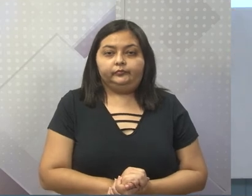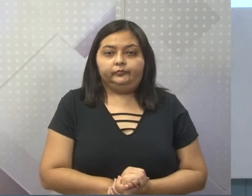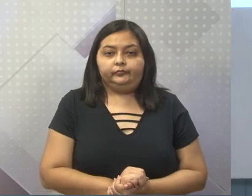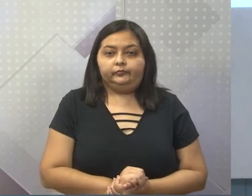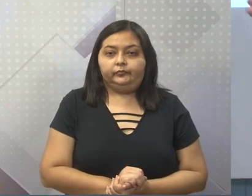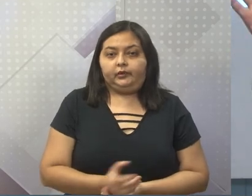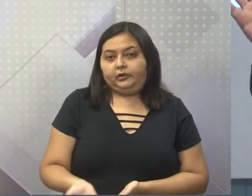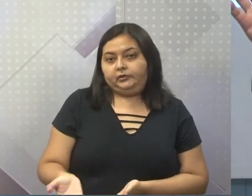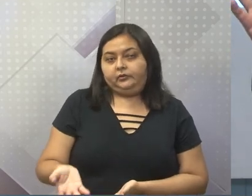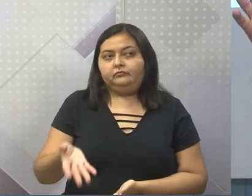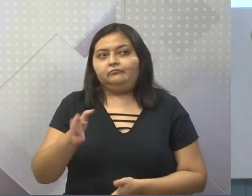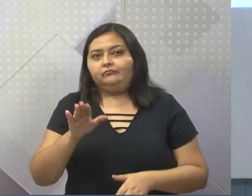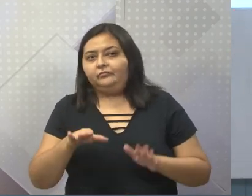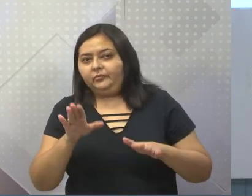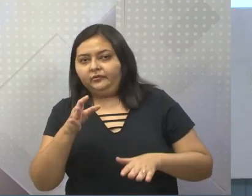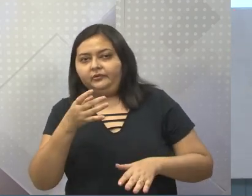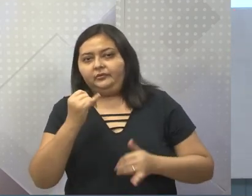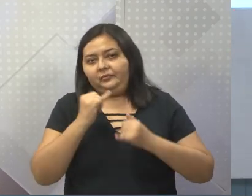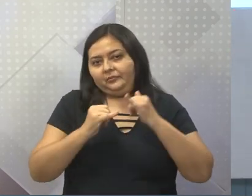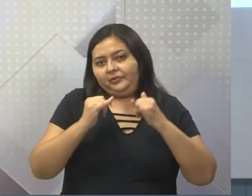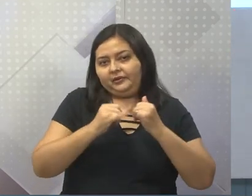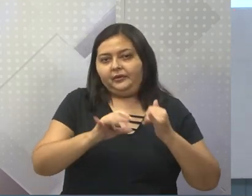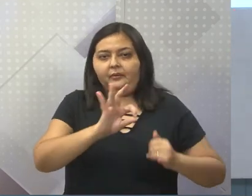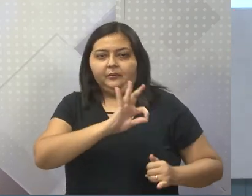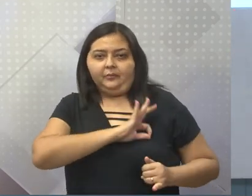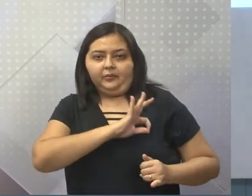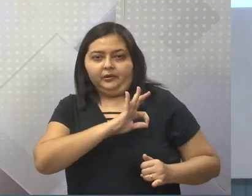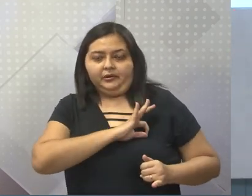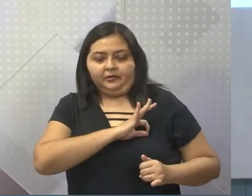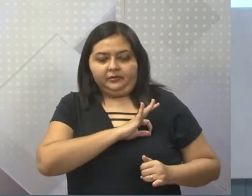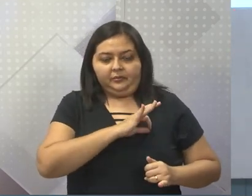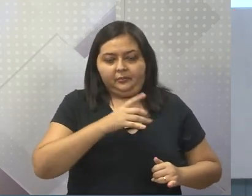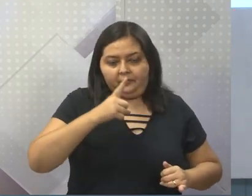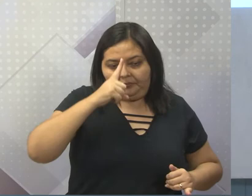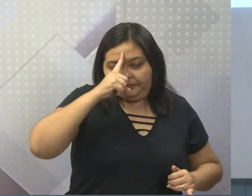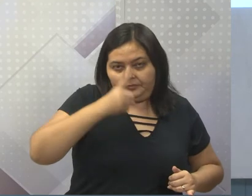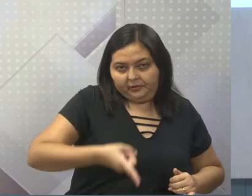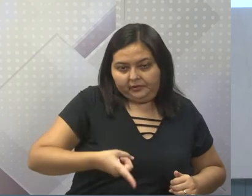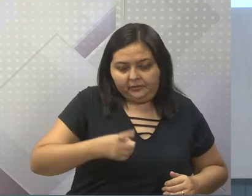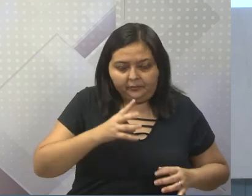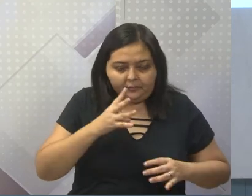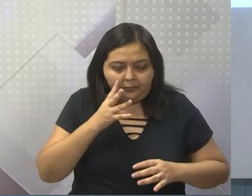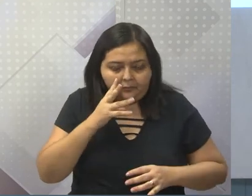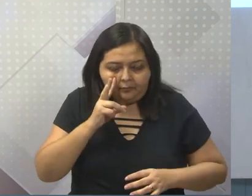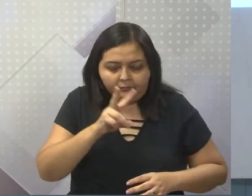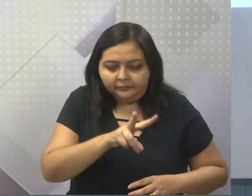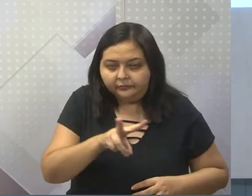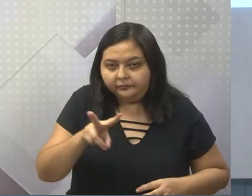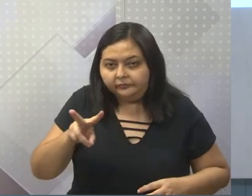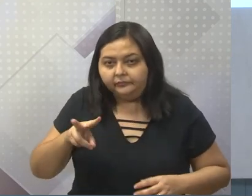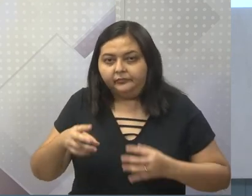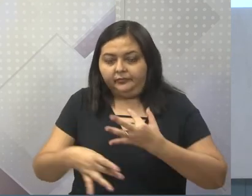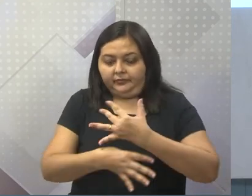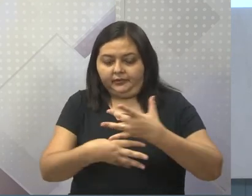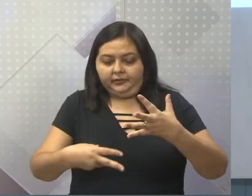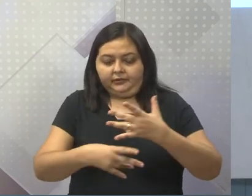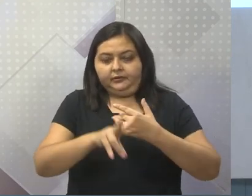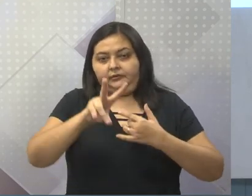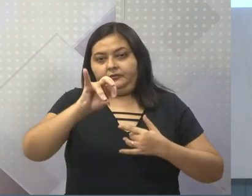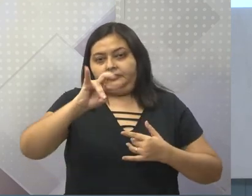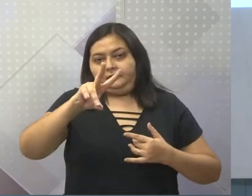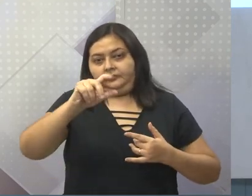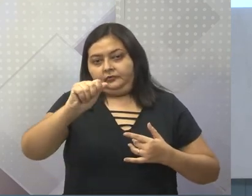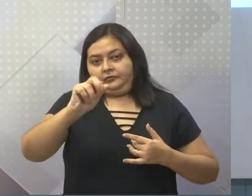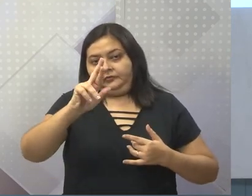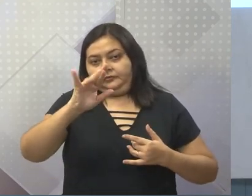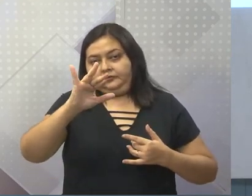camaradas da polícia, vamos dizer assim, pra fazer uma cobrança na cidade de Vila Rica, um exemplo. Chegava lá, a cidade toda, como